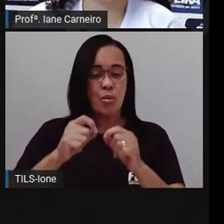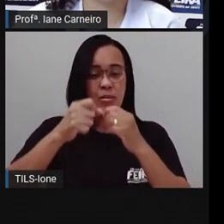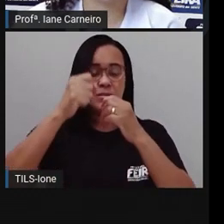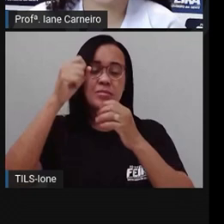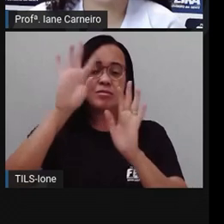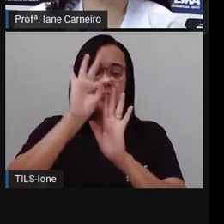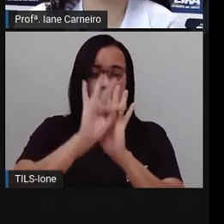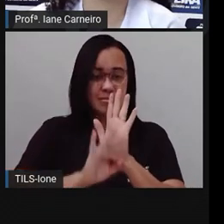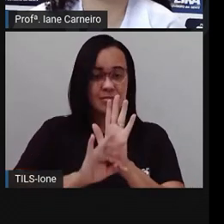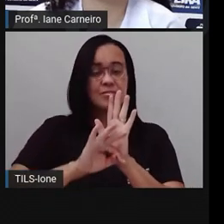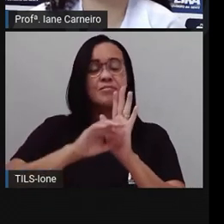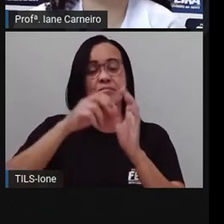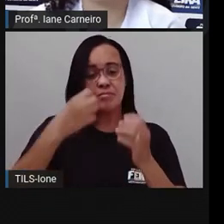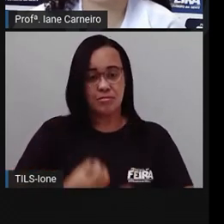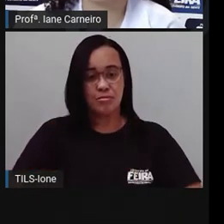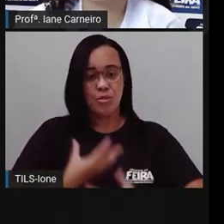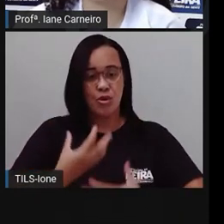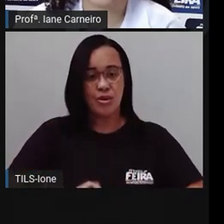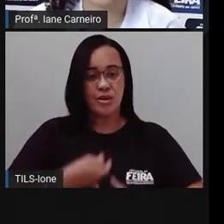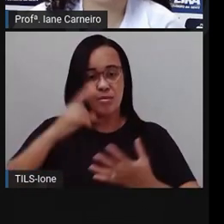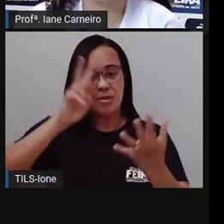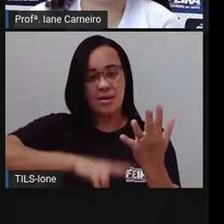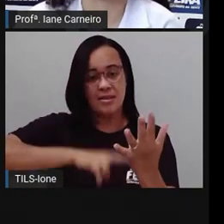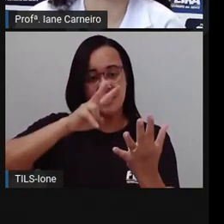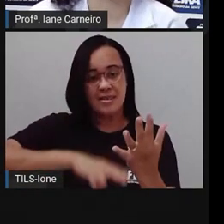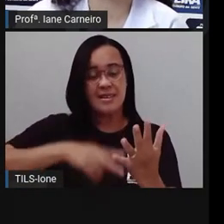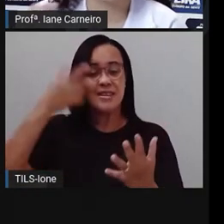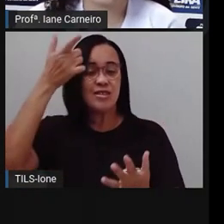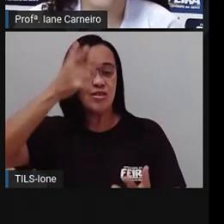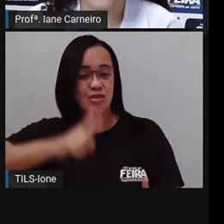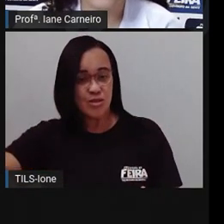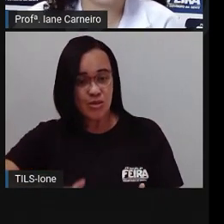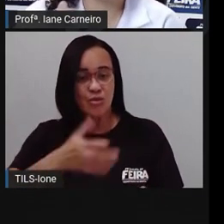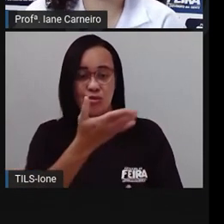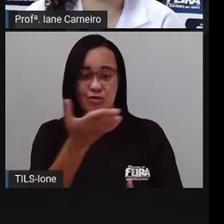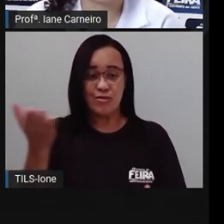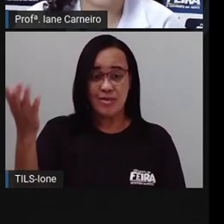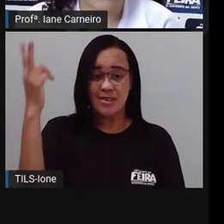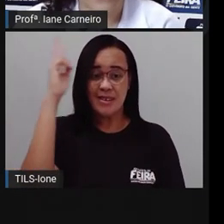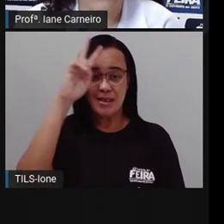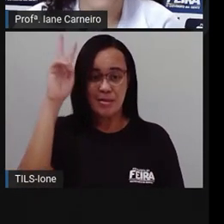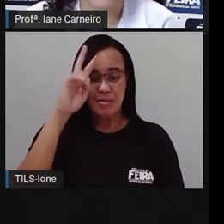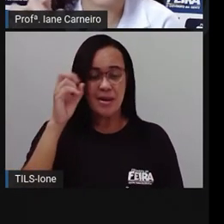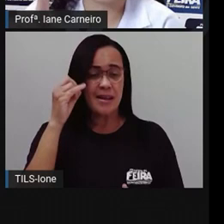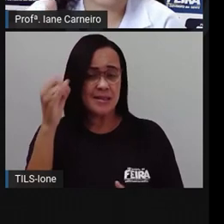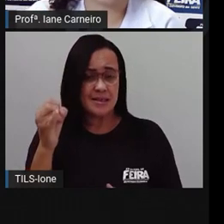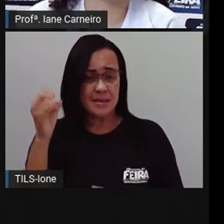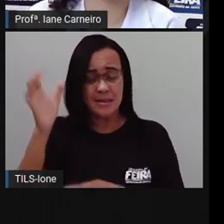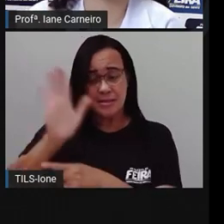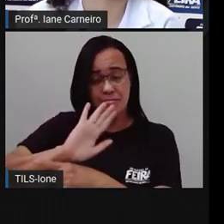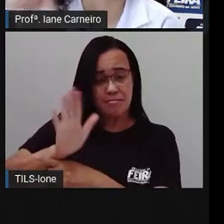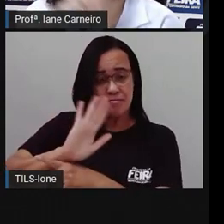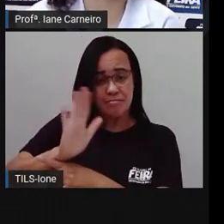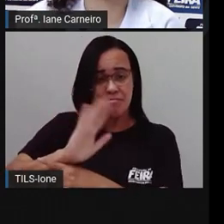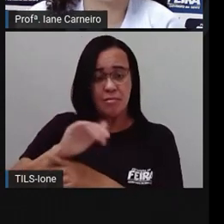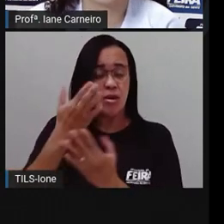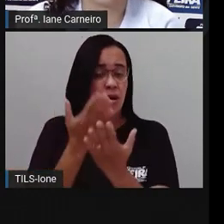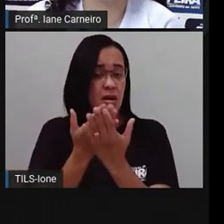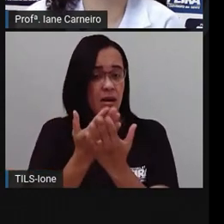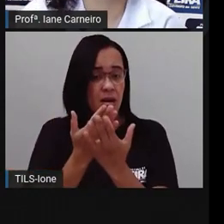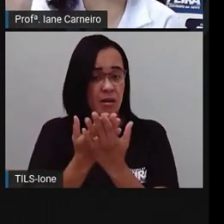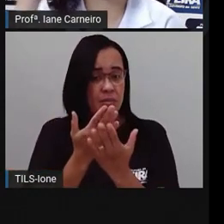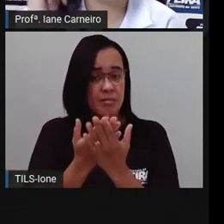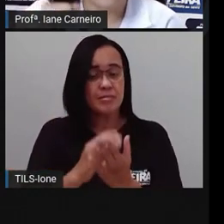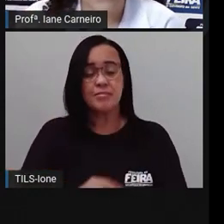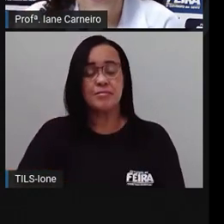e nós vamos ler juntos de novo pra vocês relembrarem. E aí se você não assistiu a aula, né? Essa aula que fala da Casa e Seu